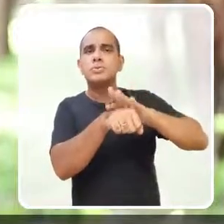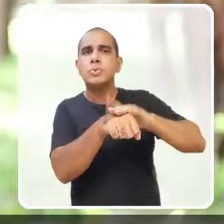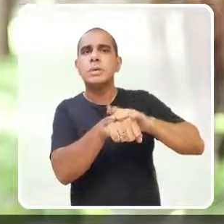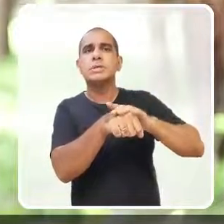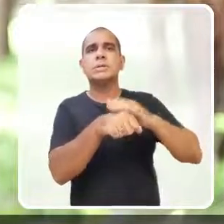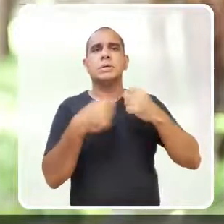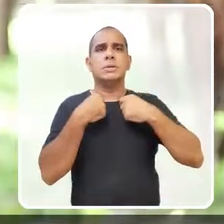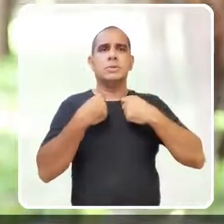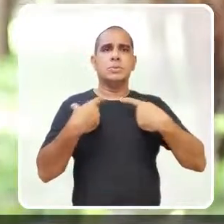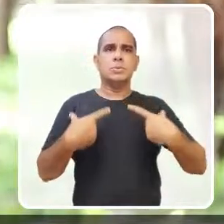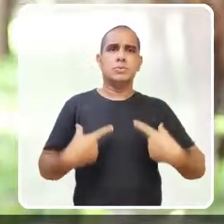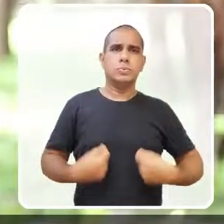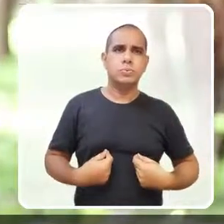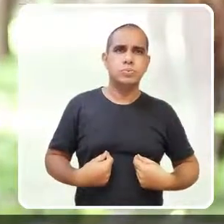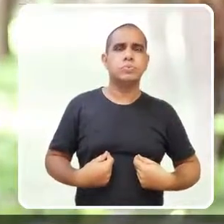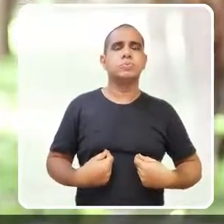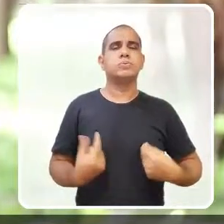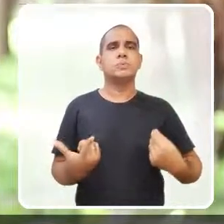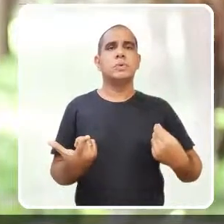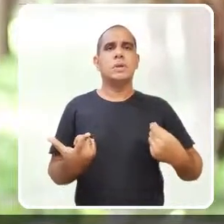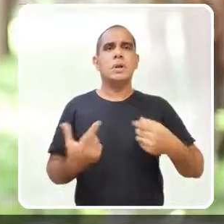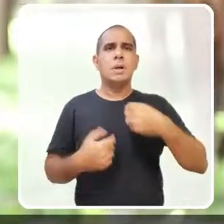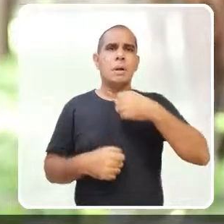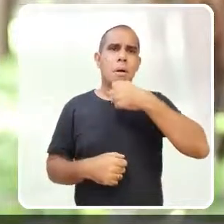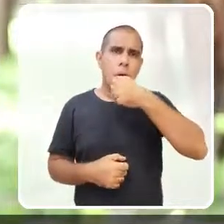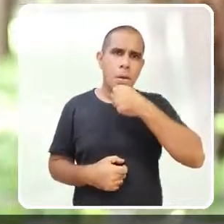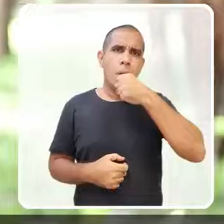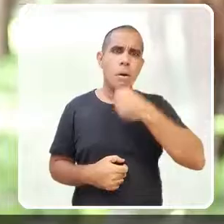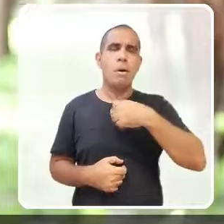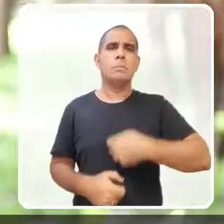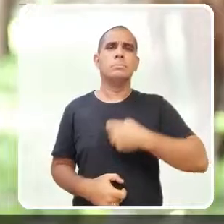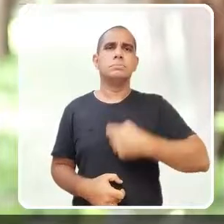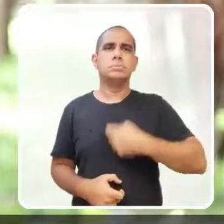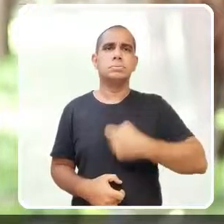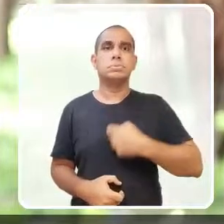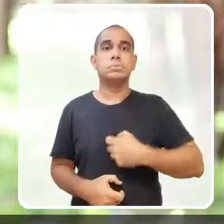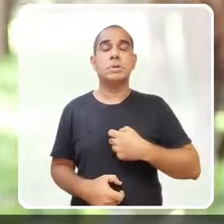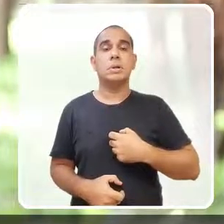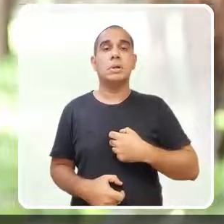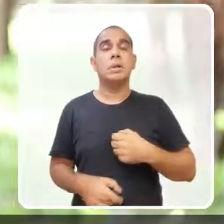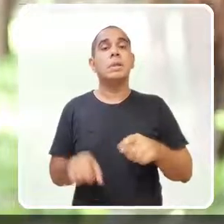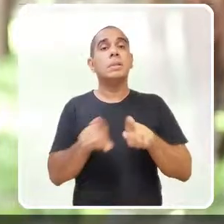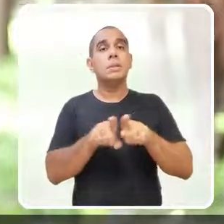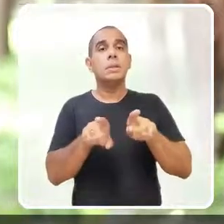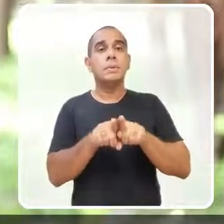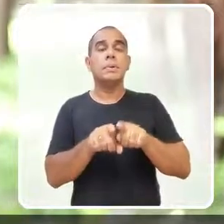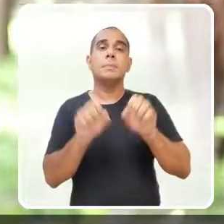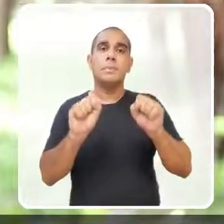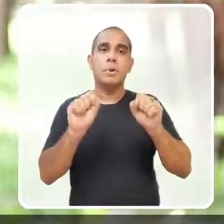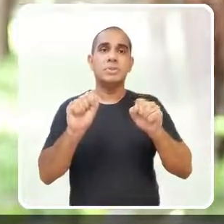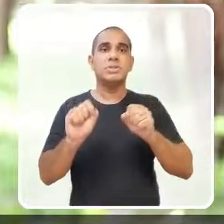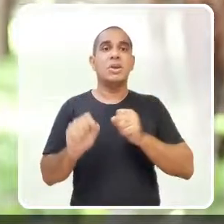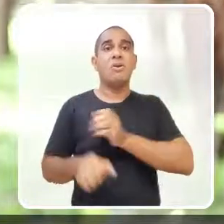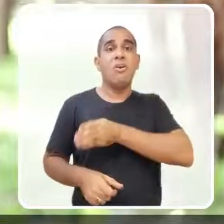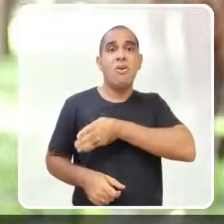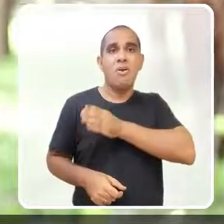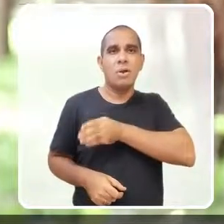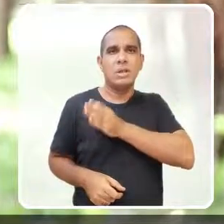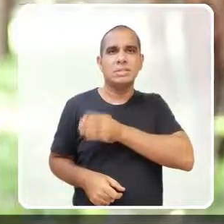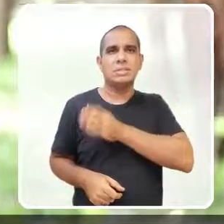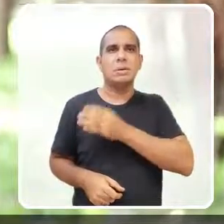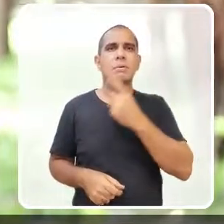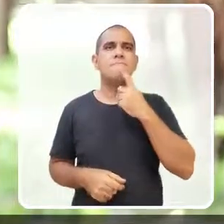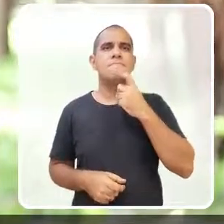bronquite crônica e o câncer de pulmão. Além disso, pode alterar também e provocar doenças no sistema